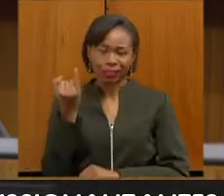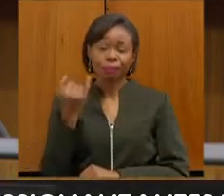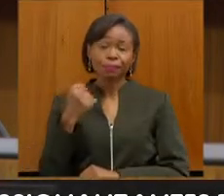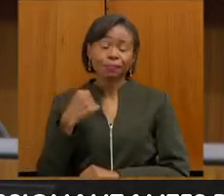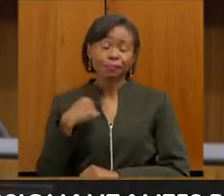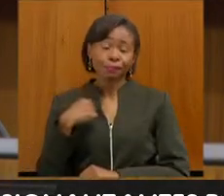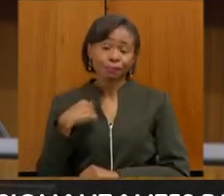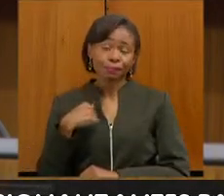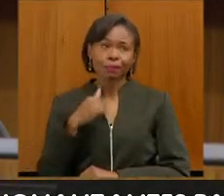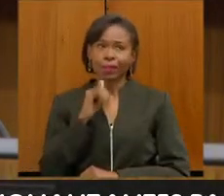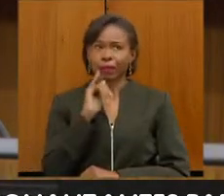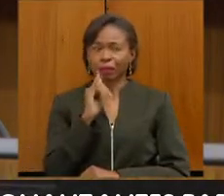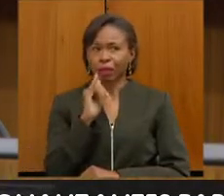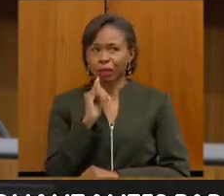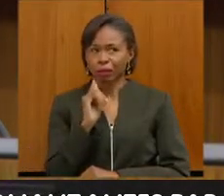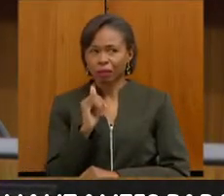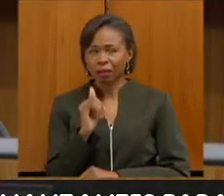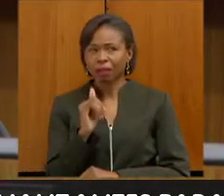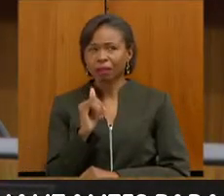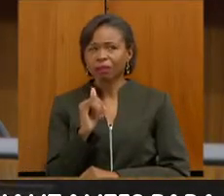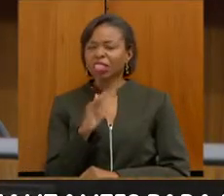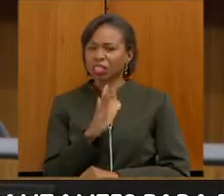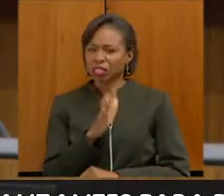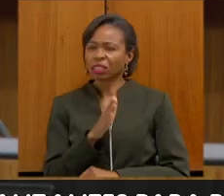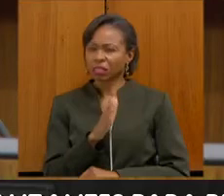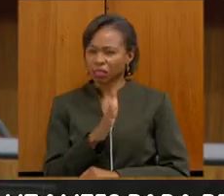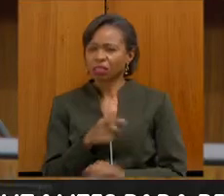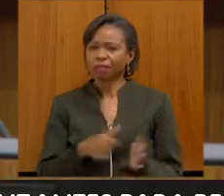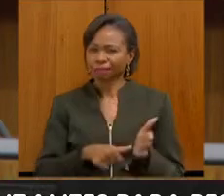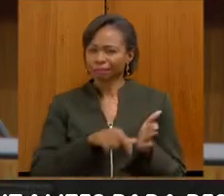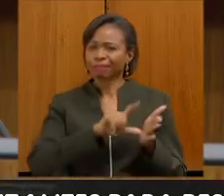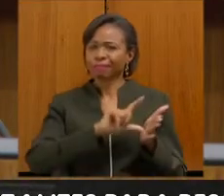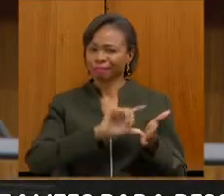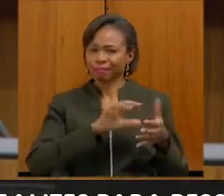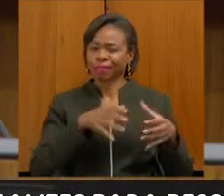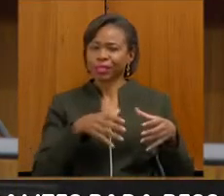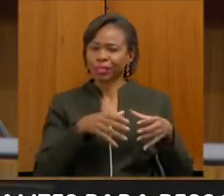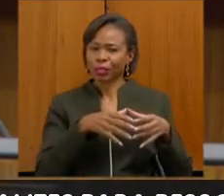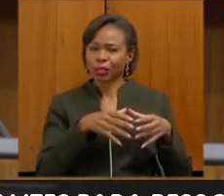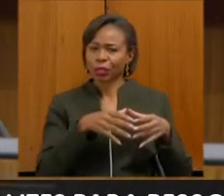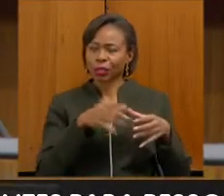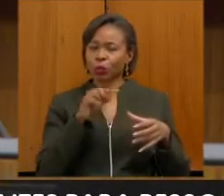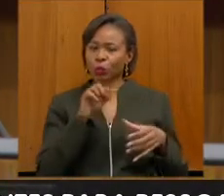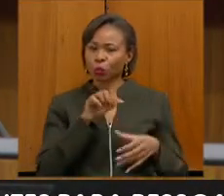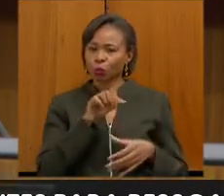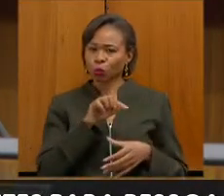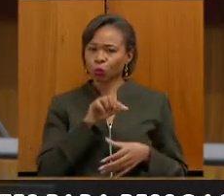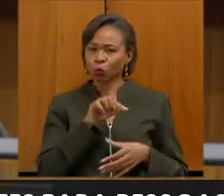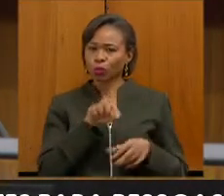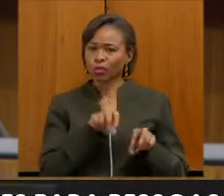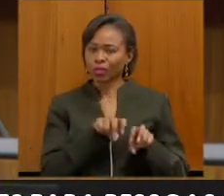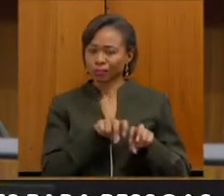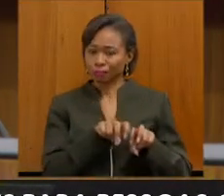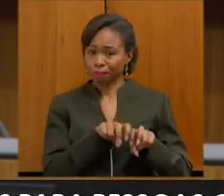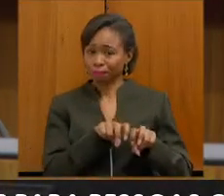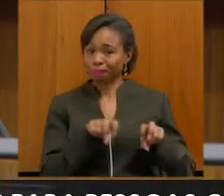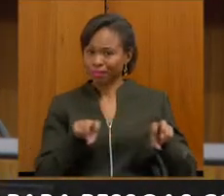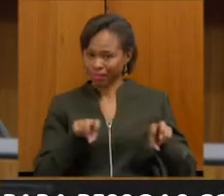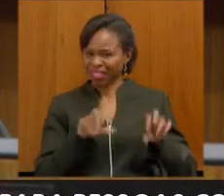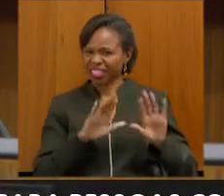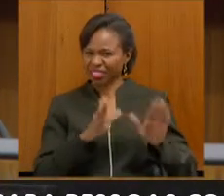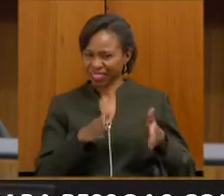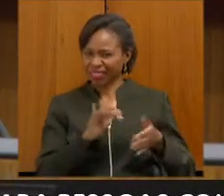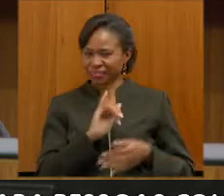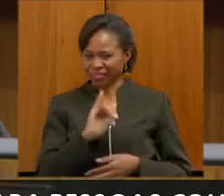gostaria de falar já foi mencionado pela equipe da nossa mesa. Então, eu